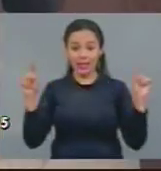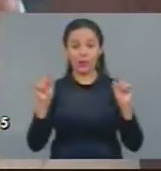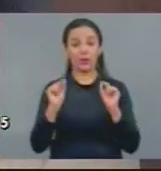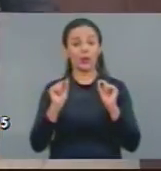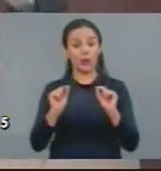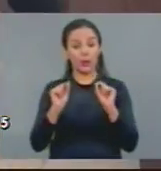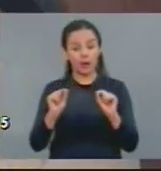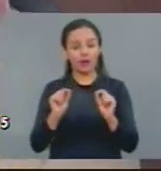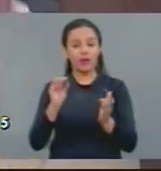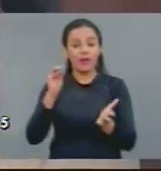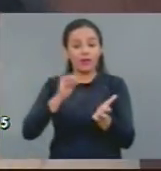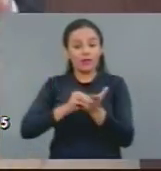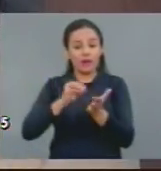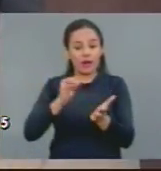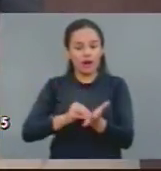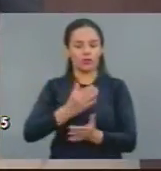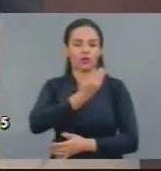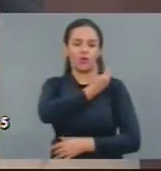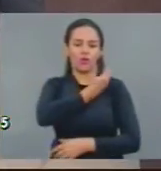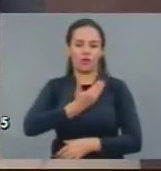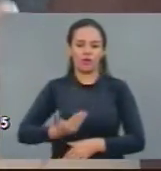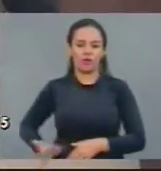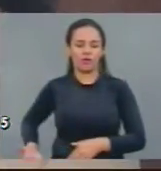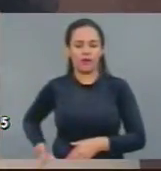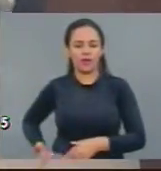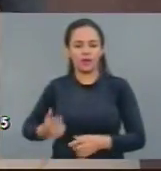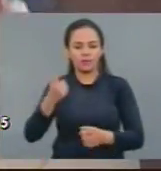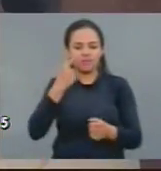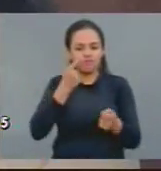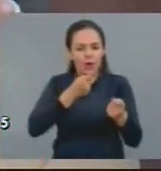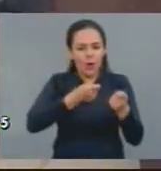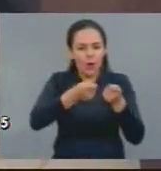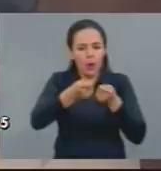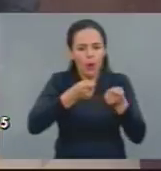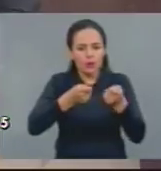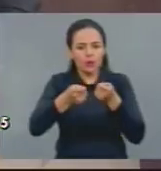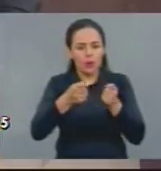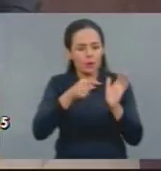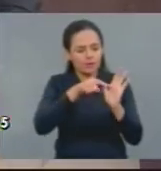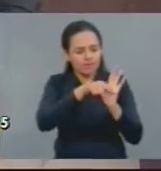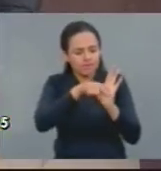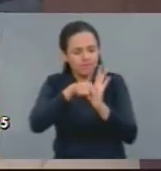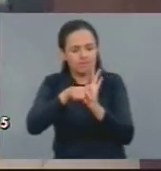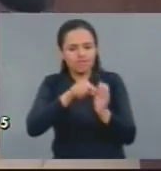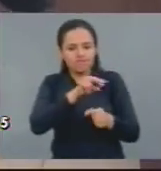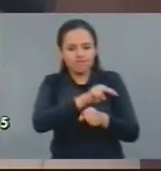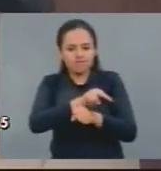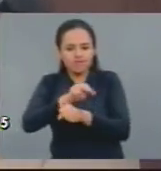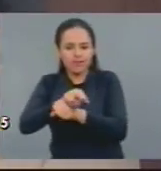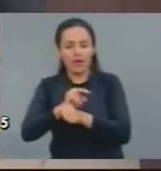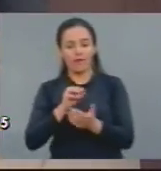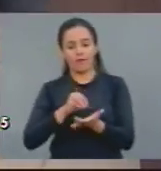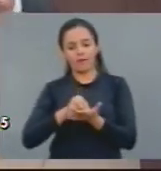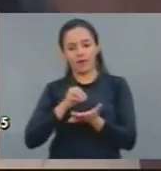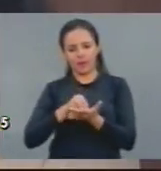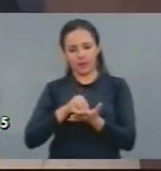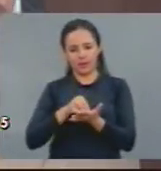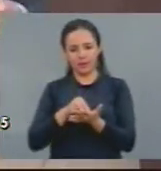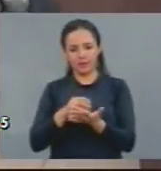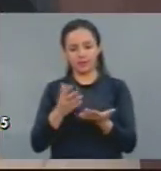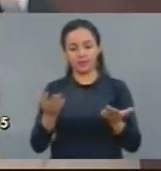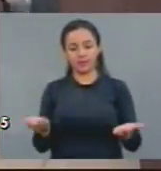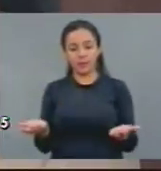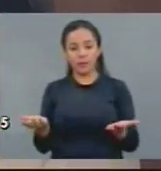controle do governo do Estado, no planejamento dos recursos hídricos e, em um